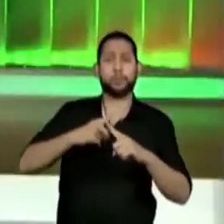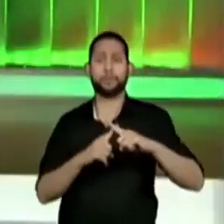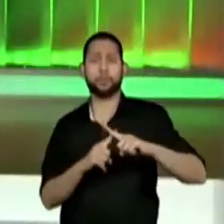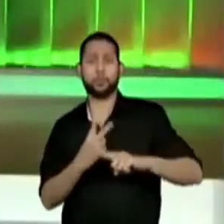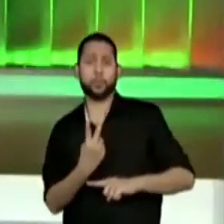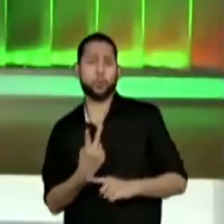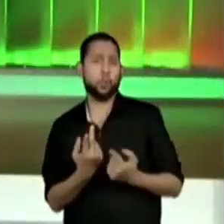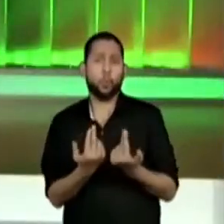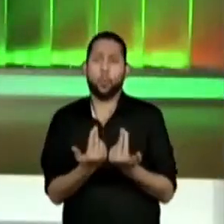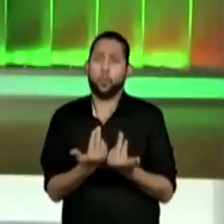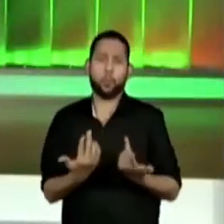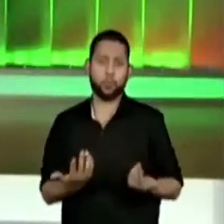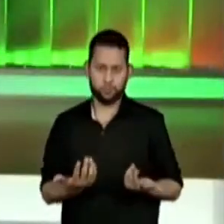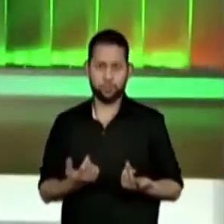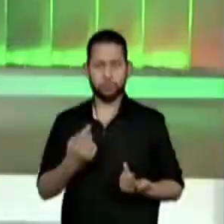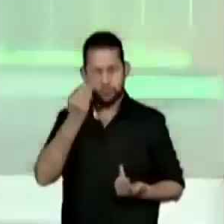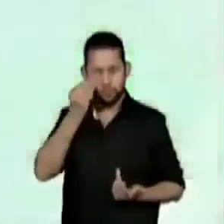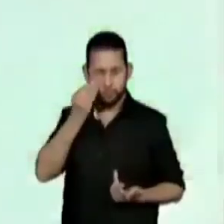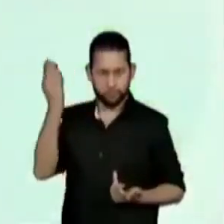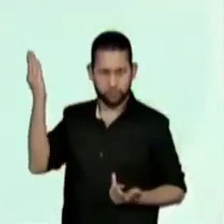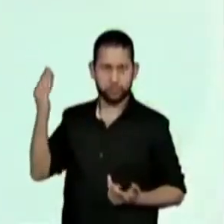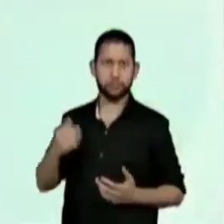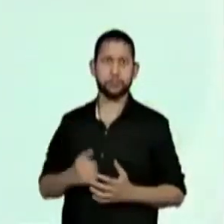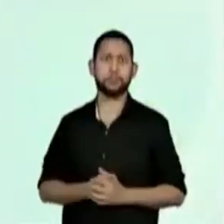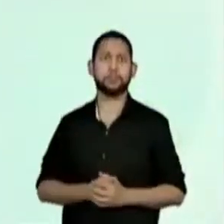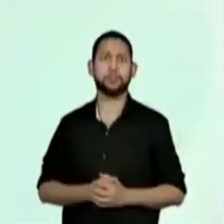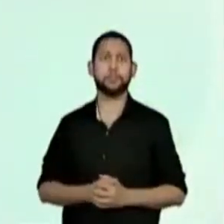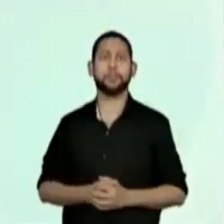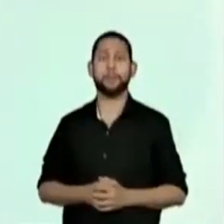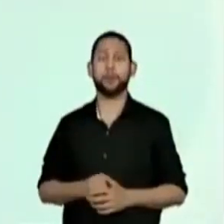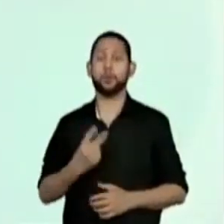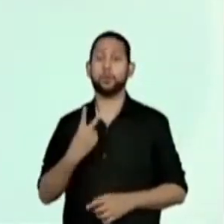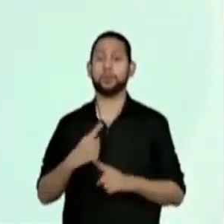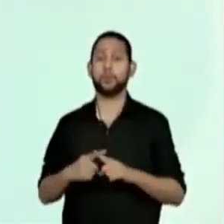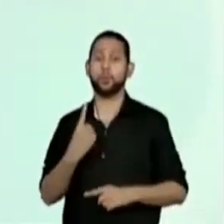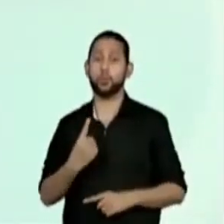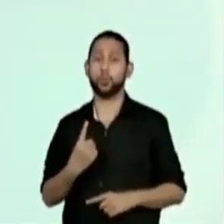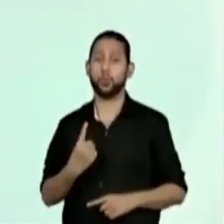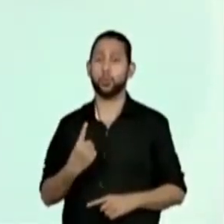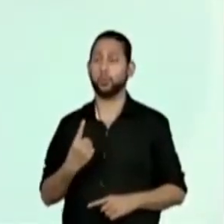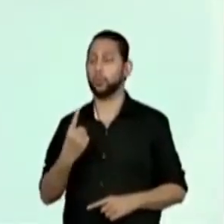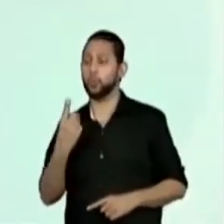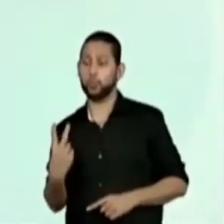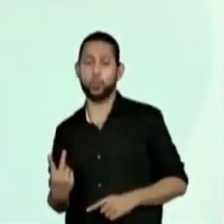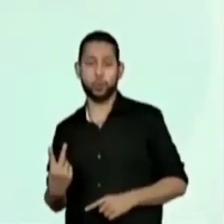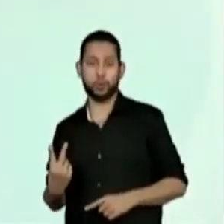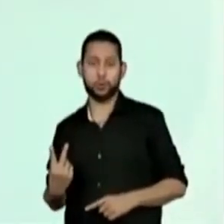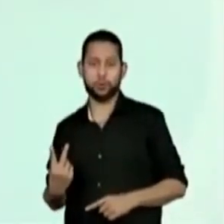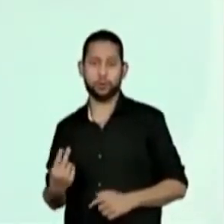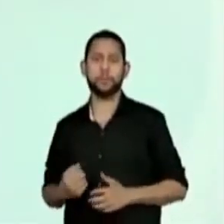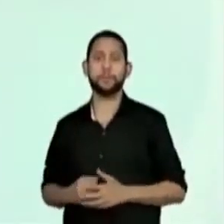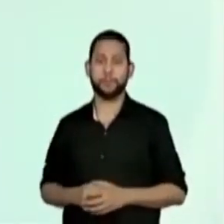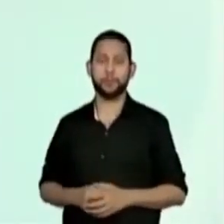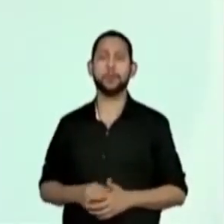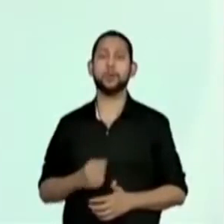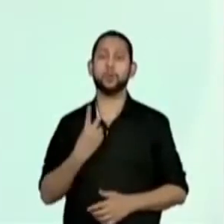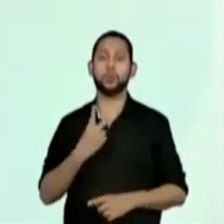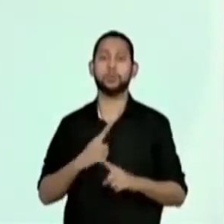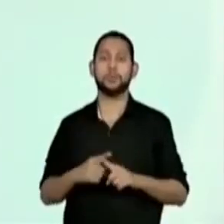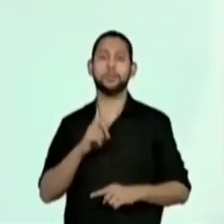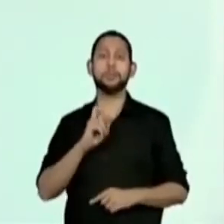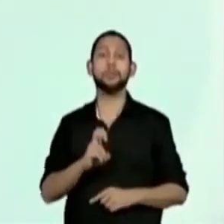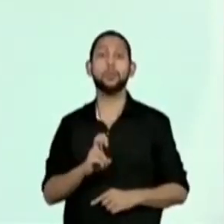Certo? Então vamos fazer essa conta aqui. 2 vezes 1 ou 1 vezes o 2, 2.